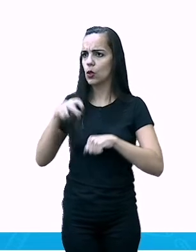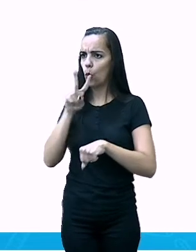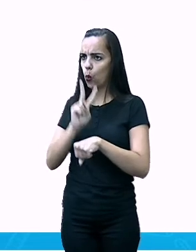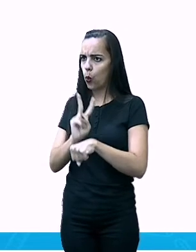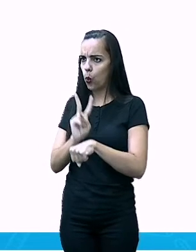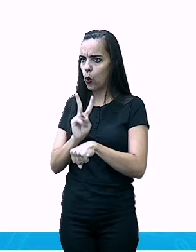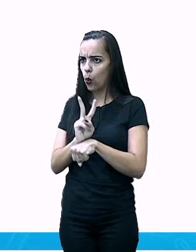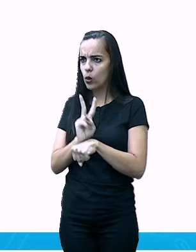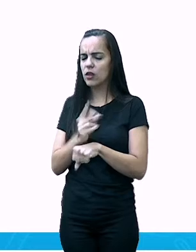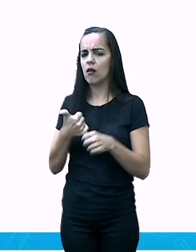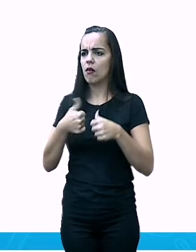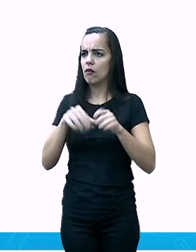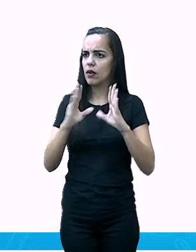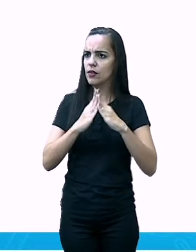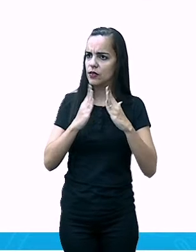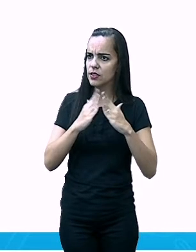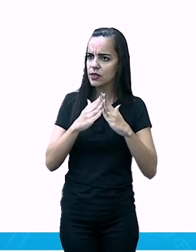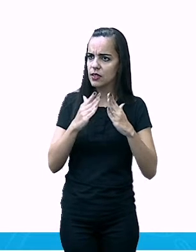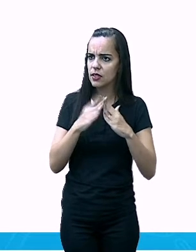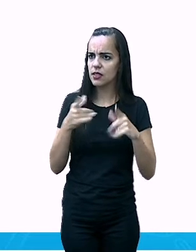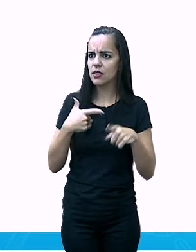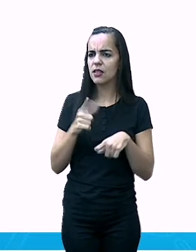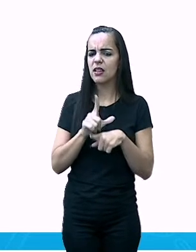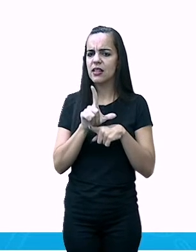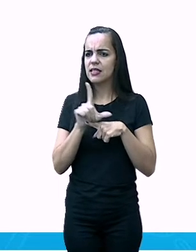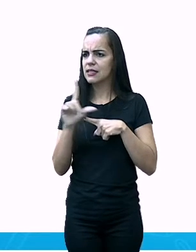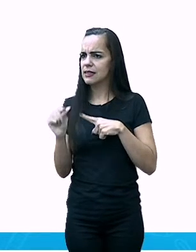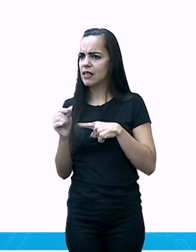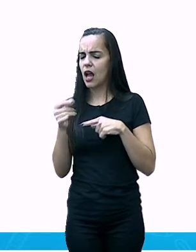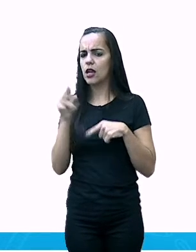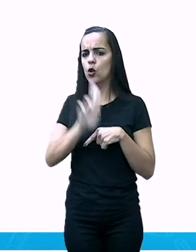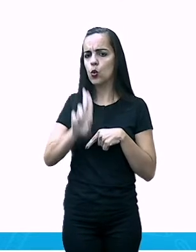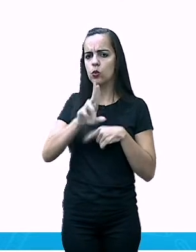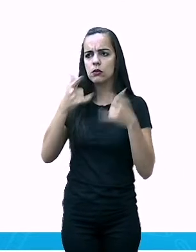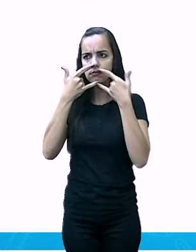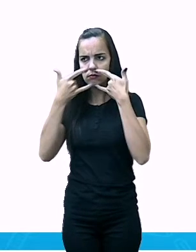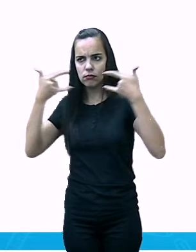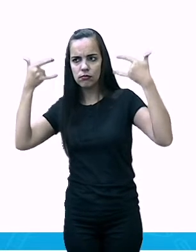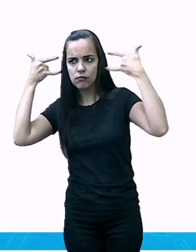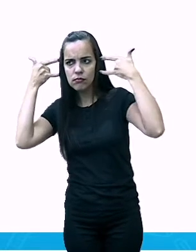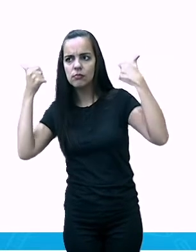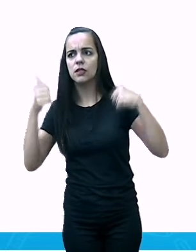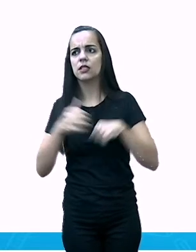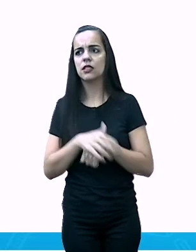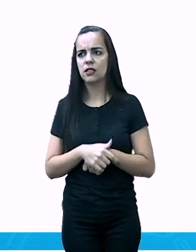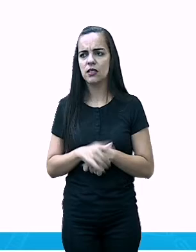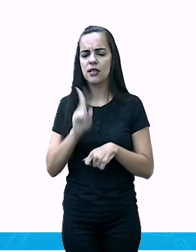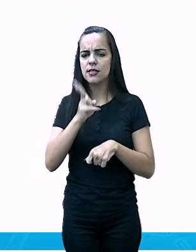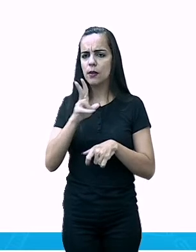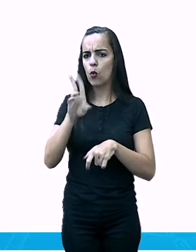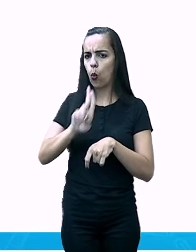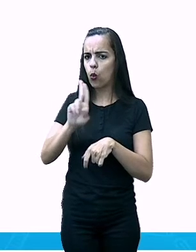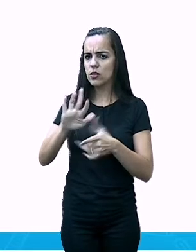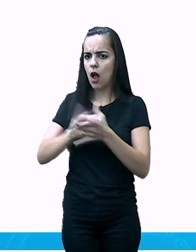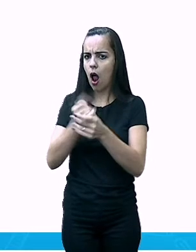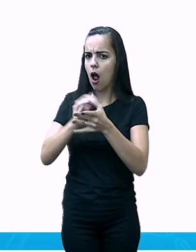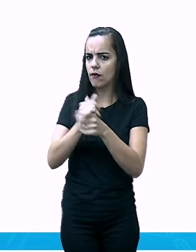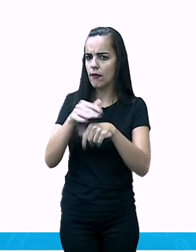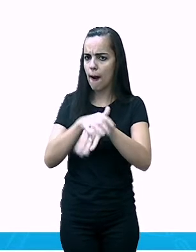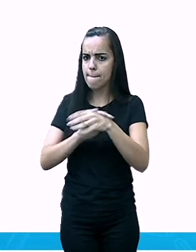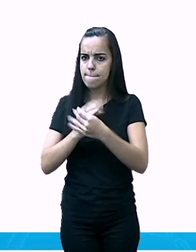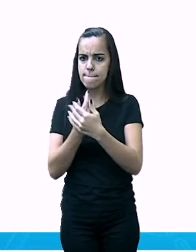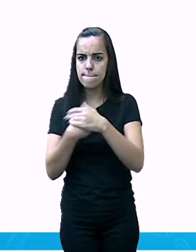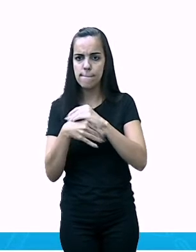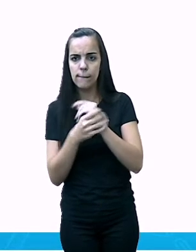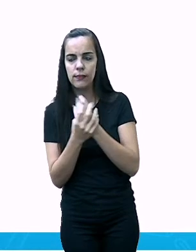for possível fique em casa, quando sair use máscara, lave bem as mãos, porque é necessário se cuidar, para